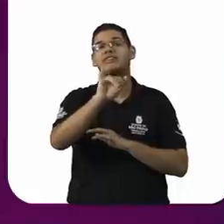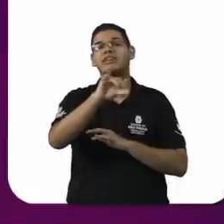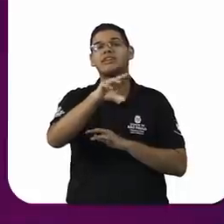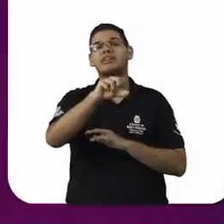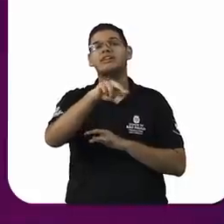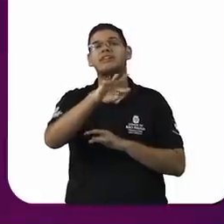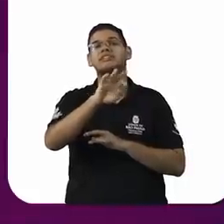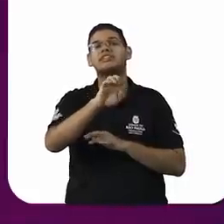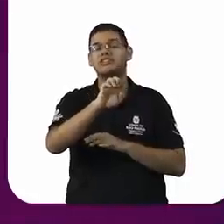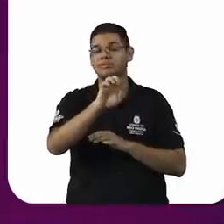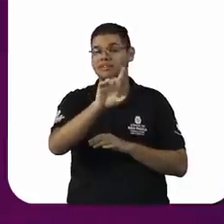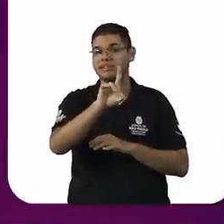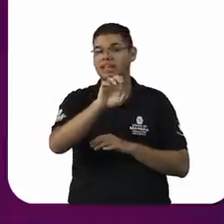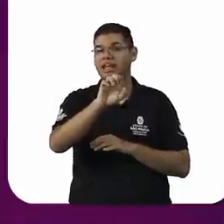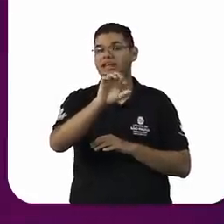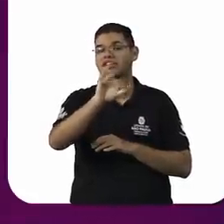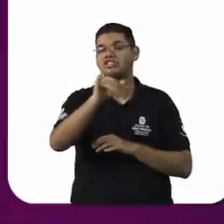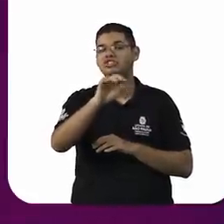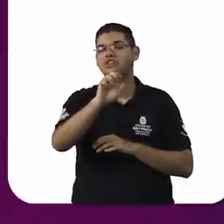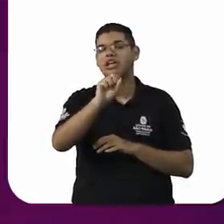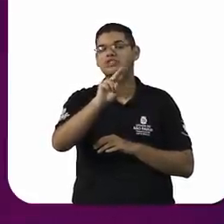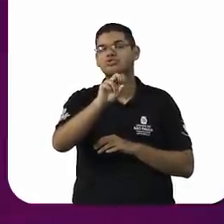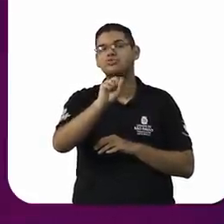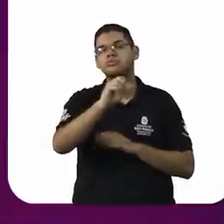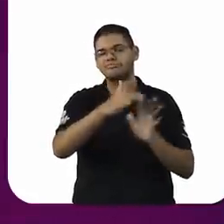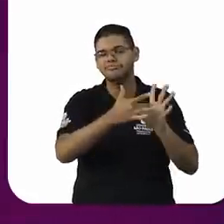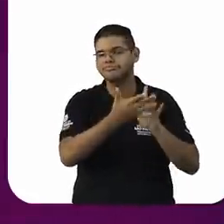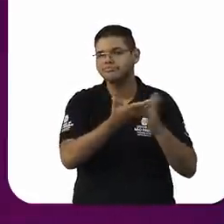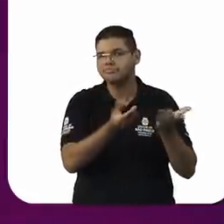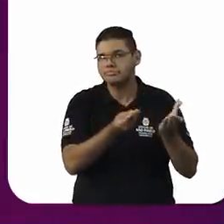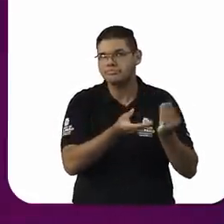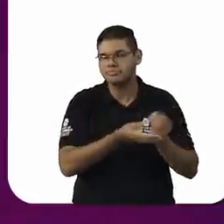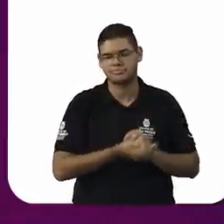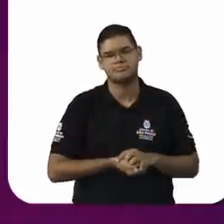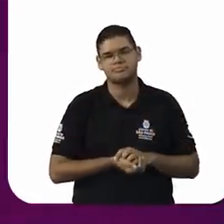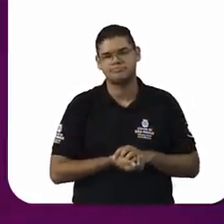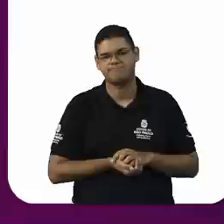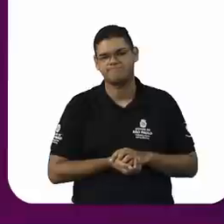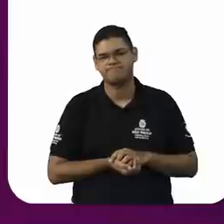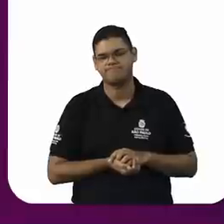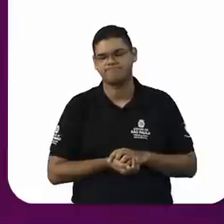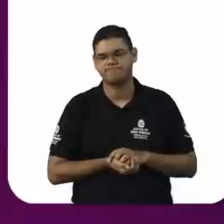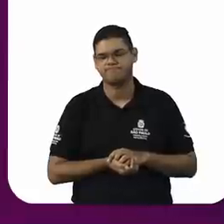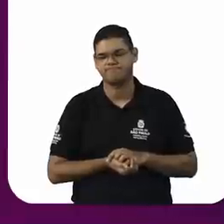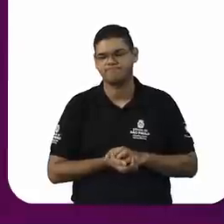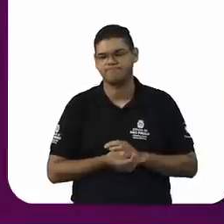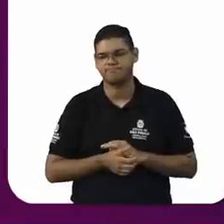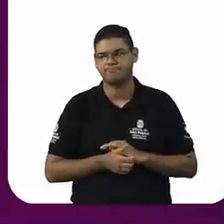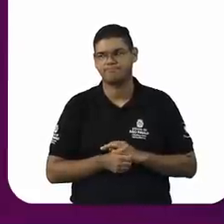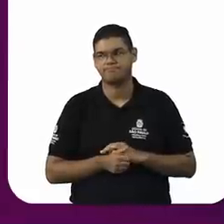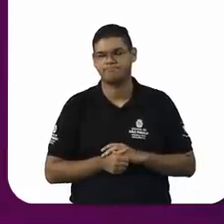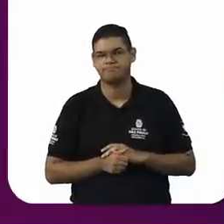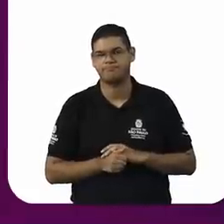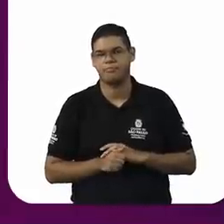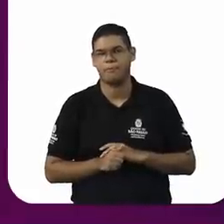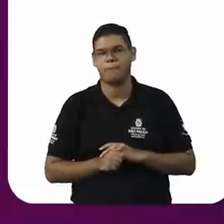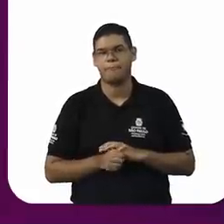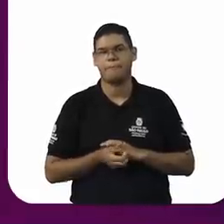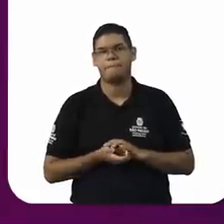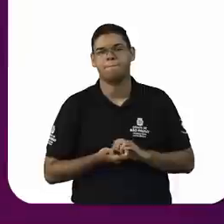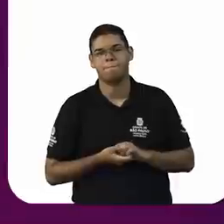oxímoro, oxímoro é o cúmulo do paradoxo, alguma coisa que é surreal que está tão, não é? Então,